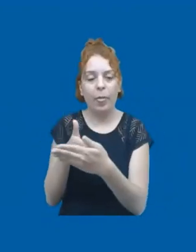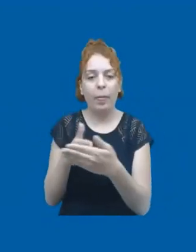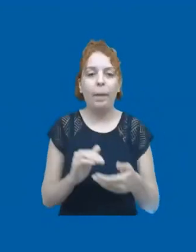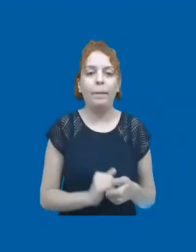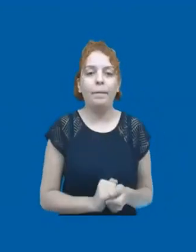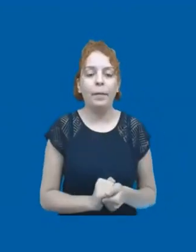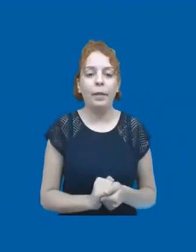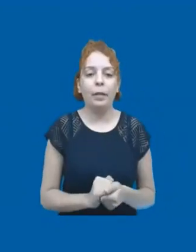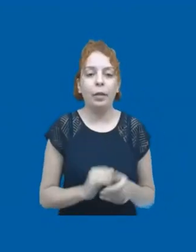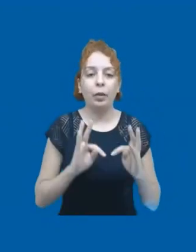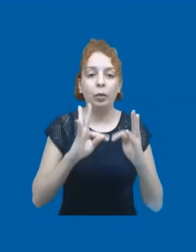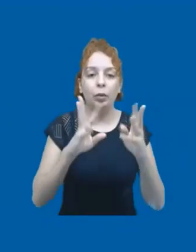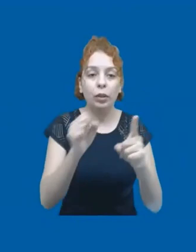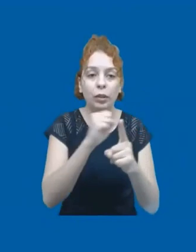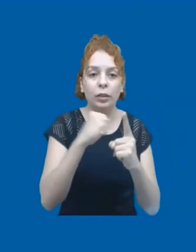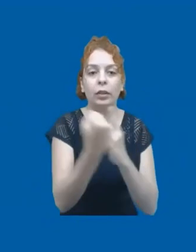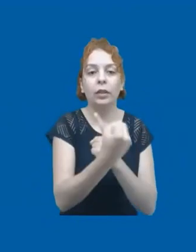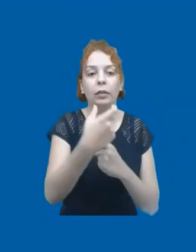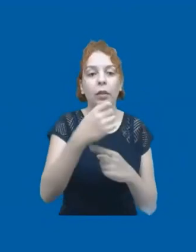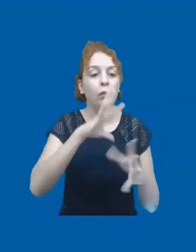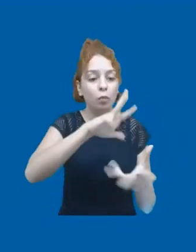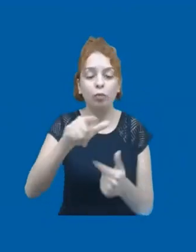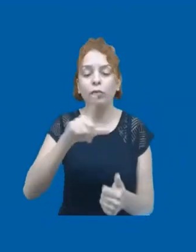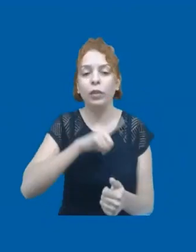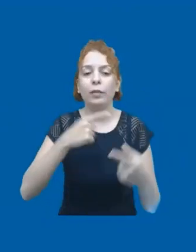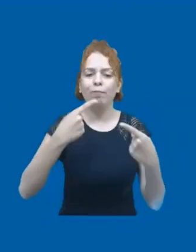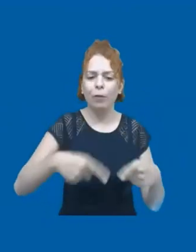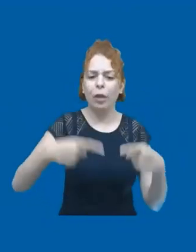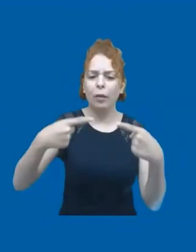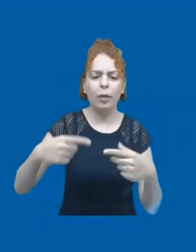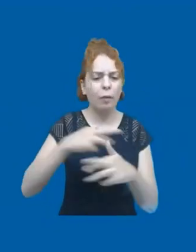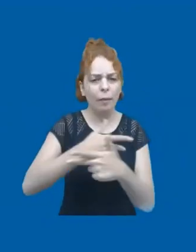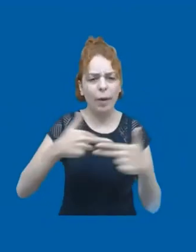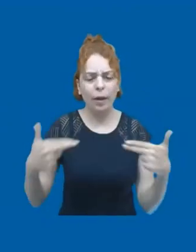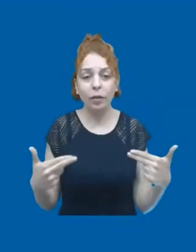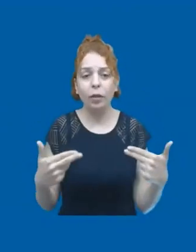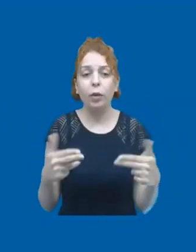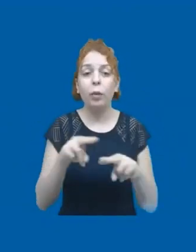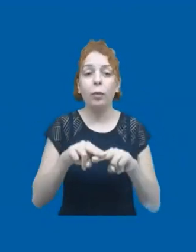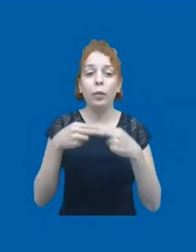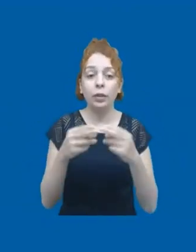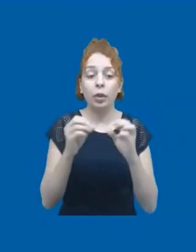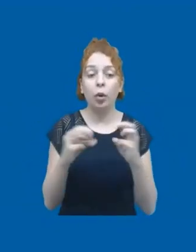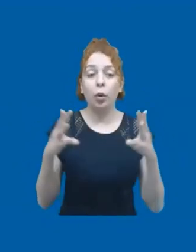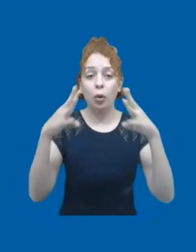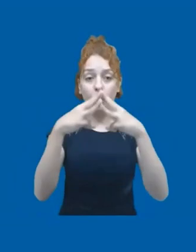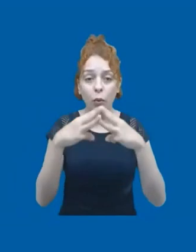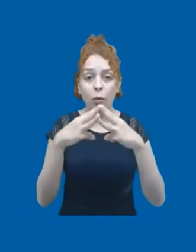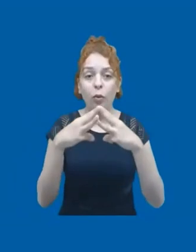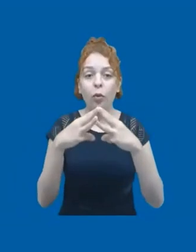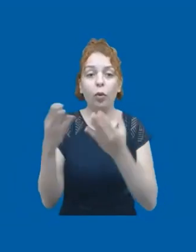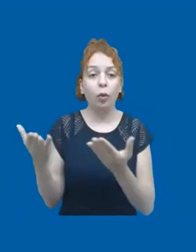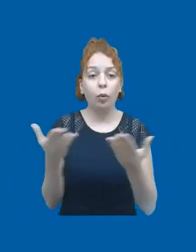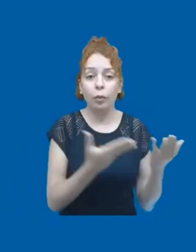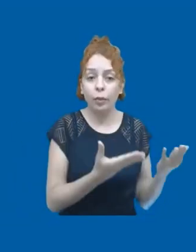Todas as sociedades do mundo têm muitos desafios à frente. E, por isso, a ONU convoca todos os